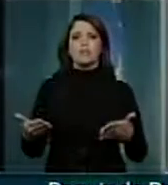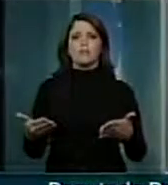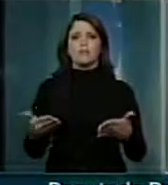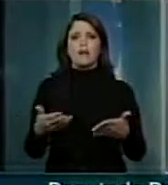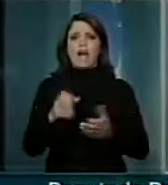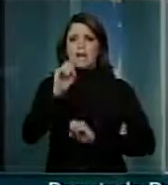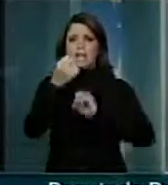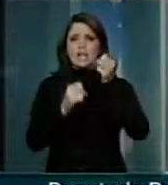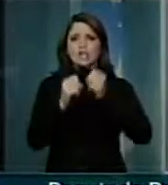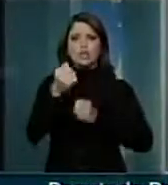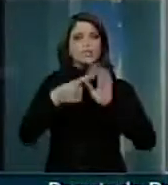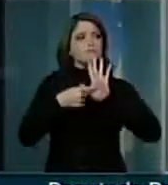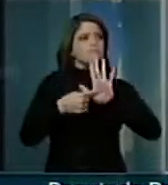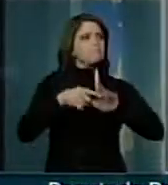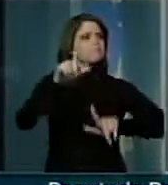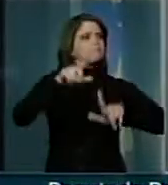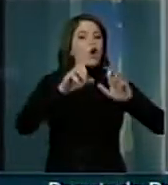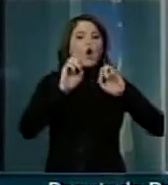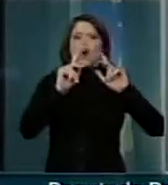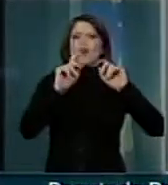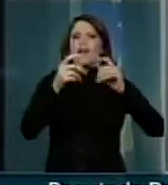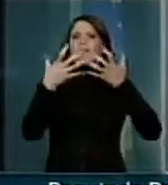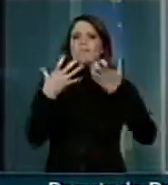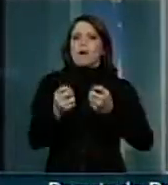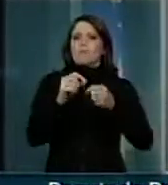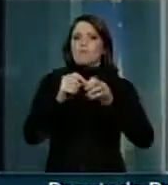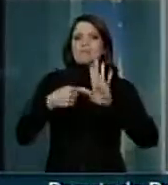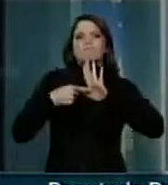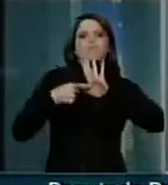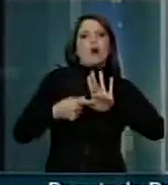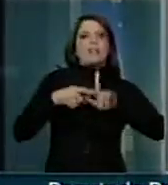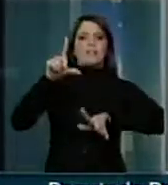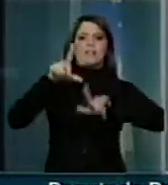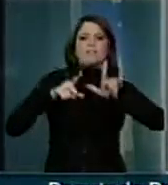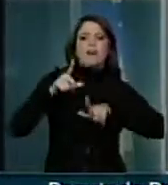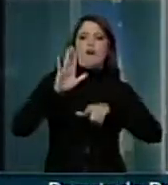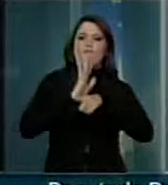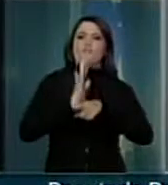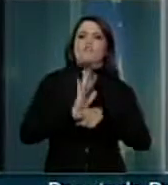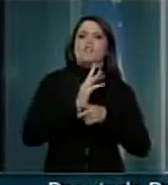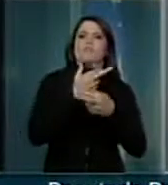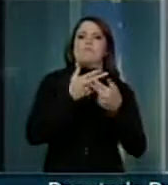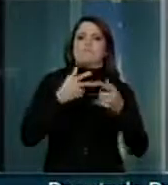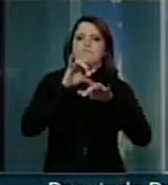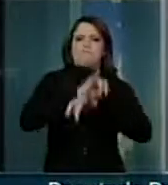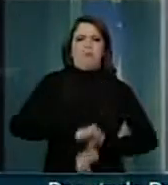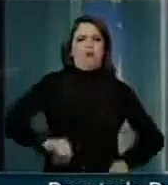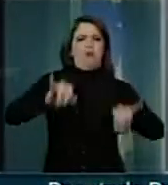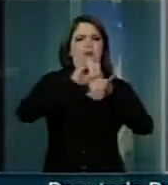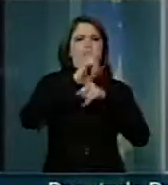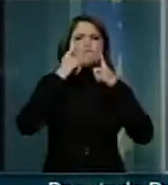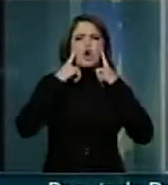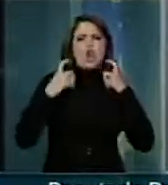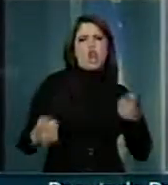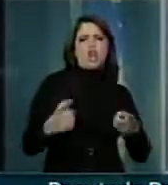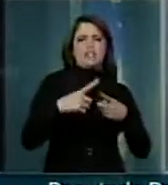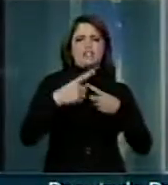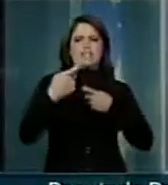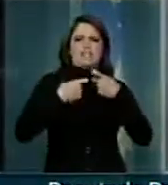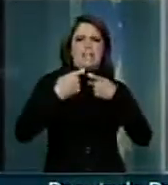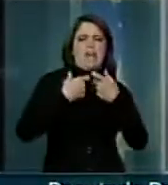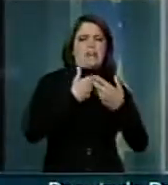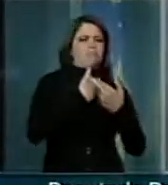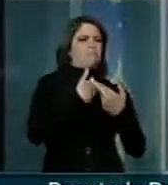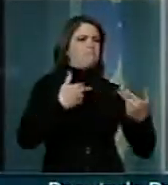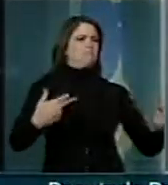A indústria de entretenimento, então, disse, vamos fazer shows de TV e filmes que promovam profanação, violência, sexo